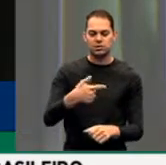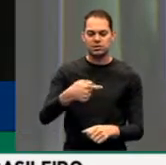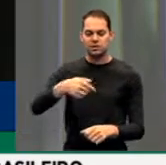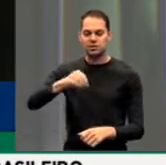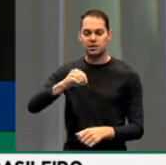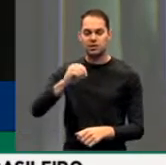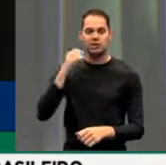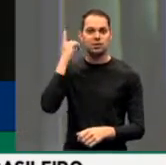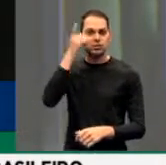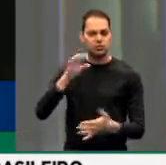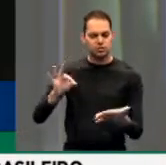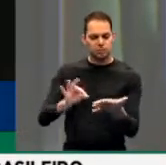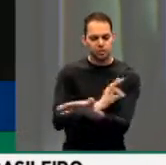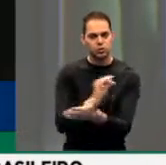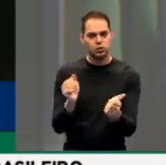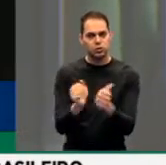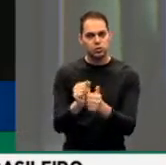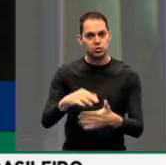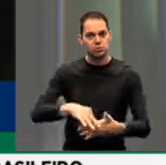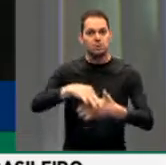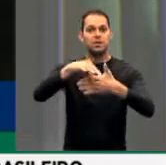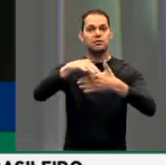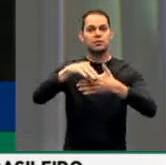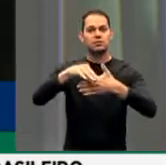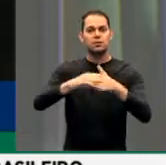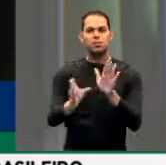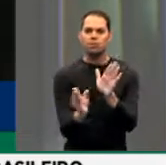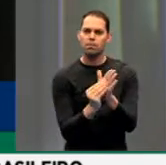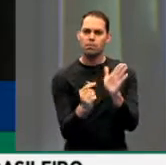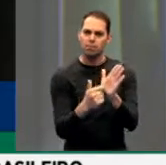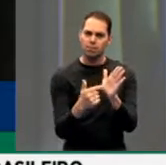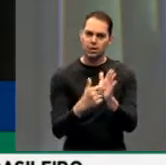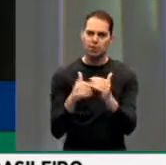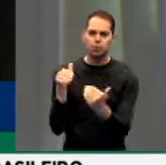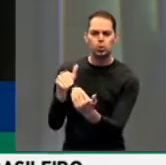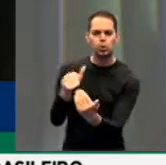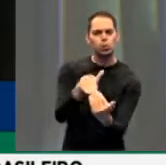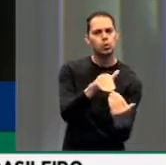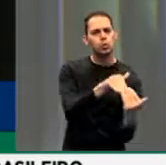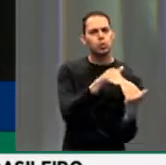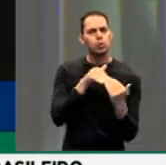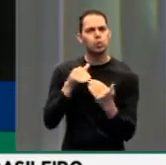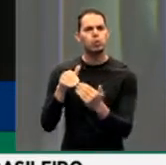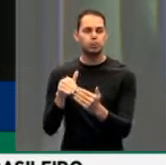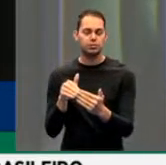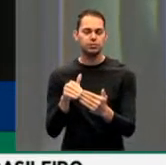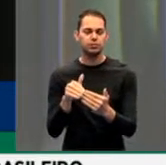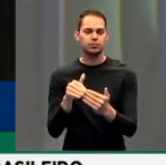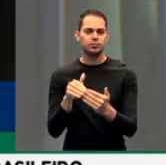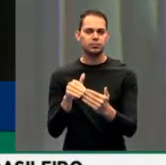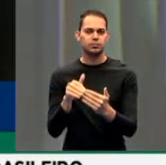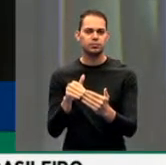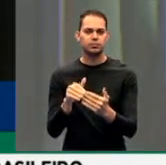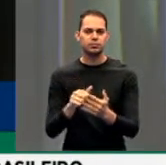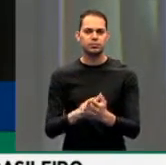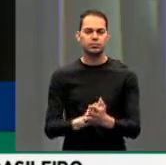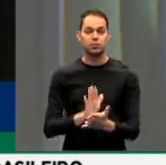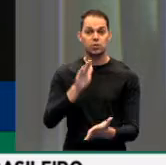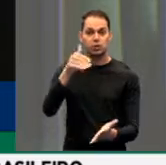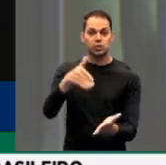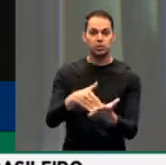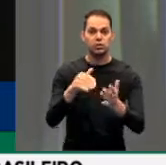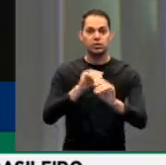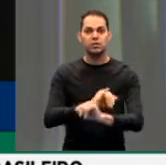assinando com seus líderes. Uma emenda que é de consenso e mais, senhora presidente. Para concluir, para concluir,